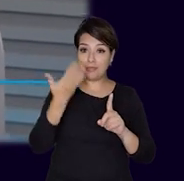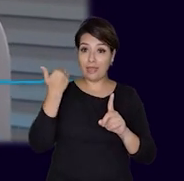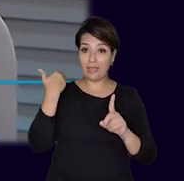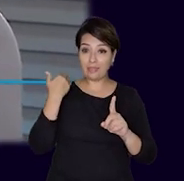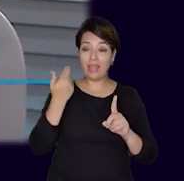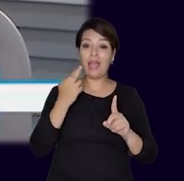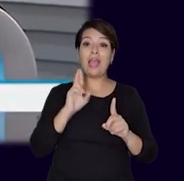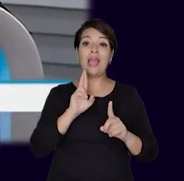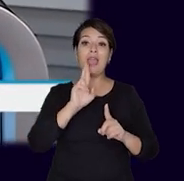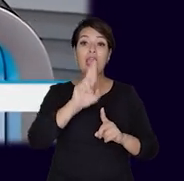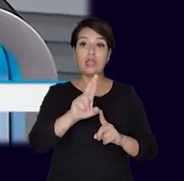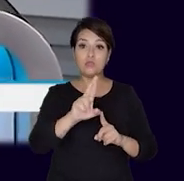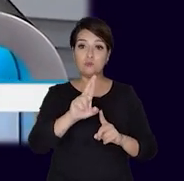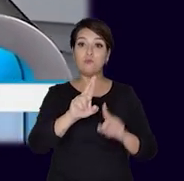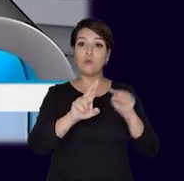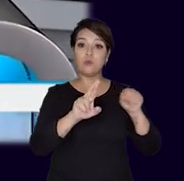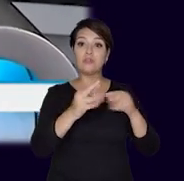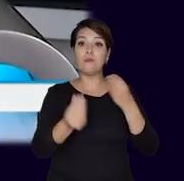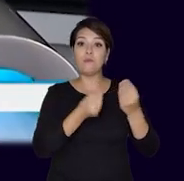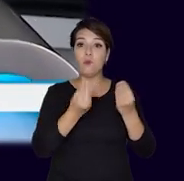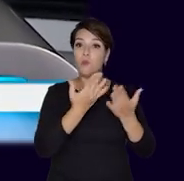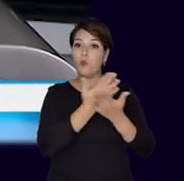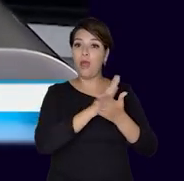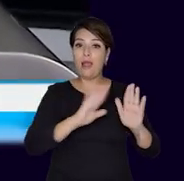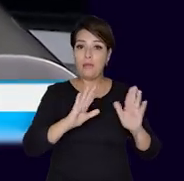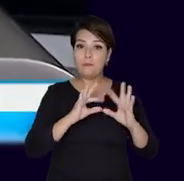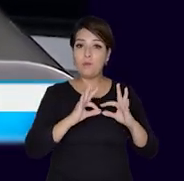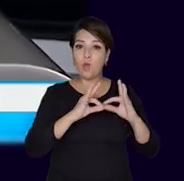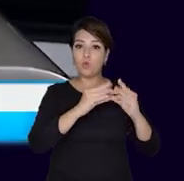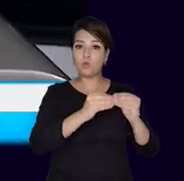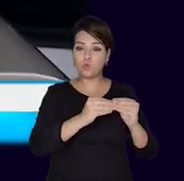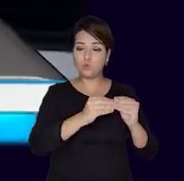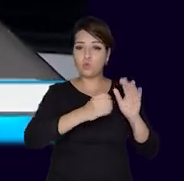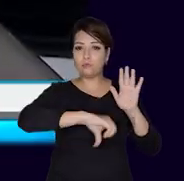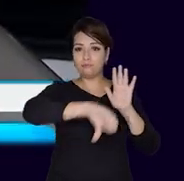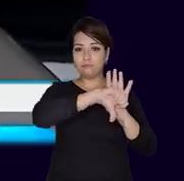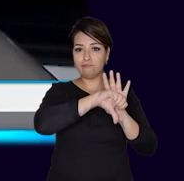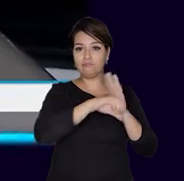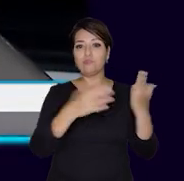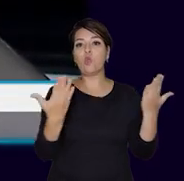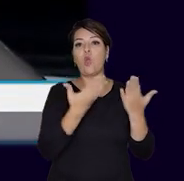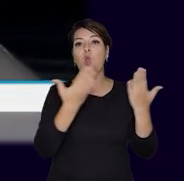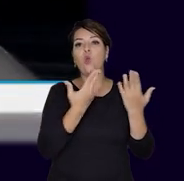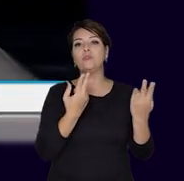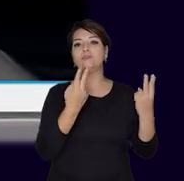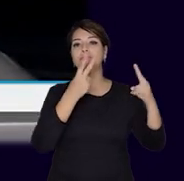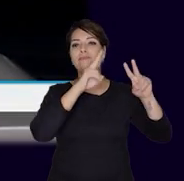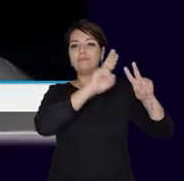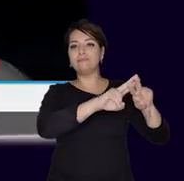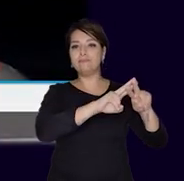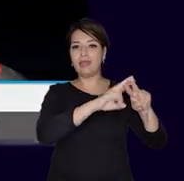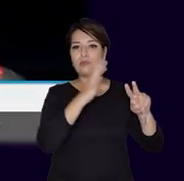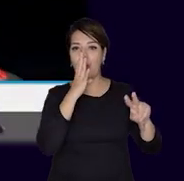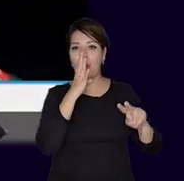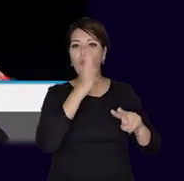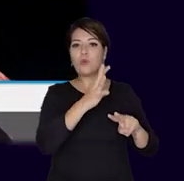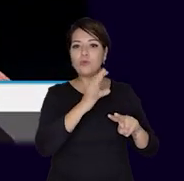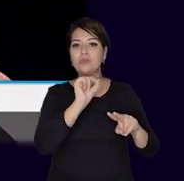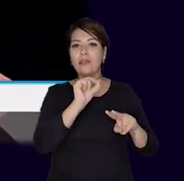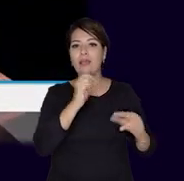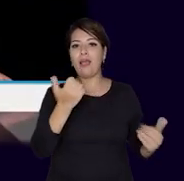acabar com as quadrilhas e chefiar todas as investigações do Estado, foi preso hoje sob a acusação de